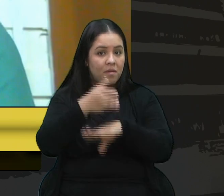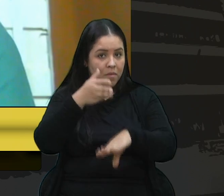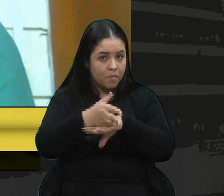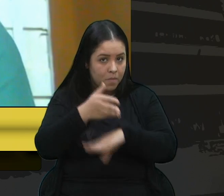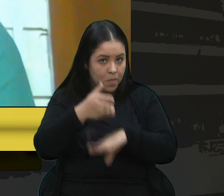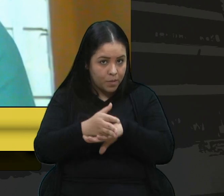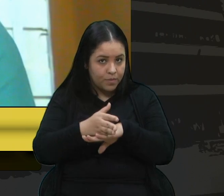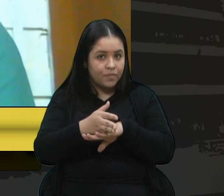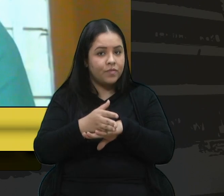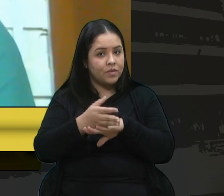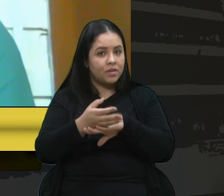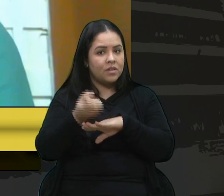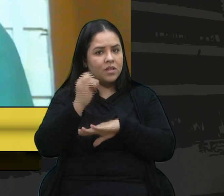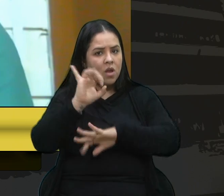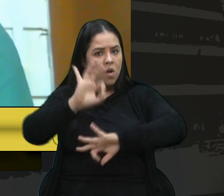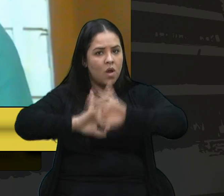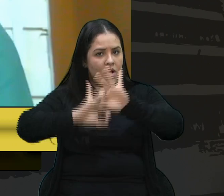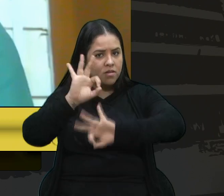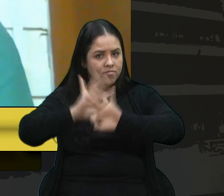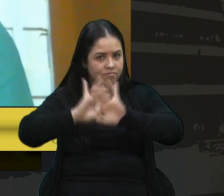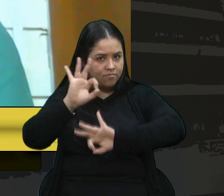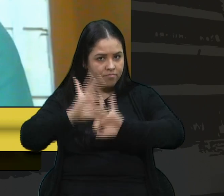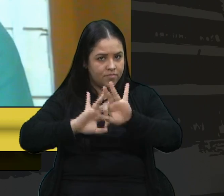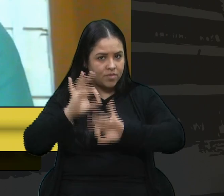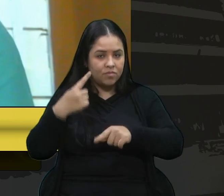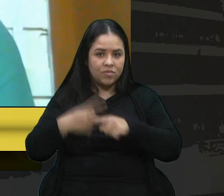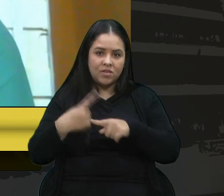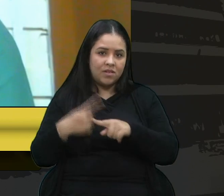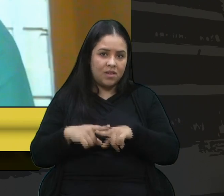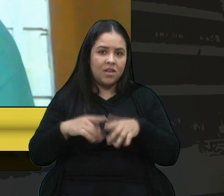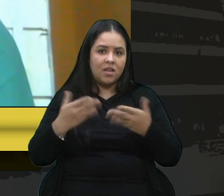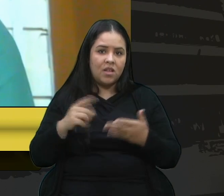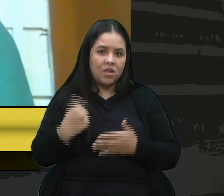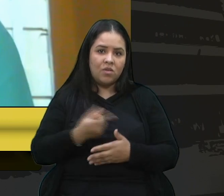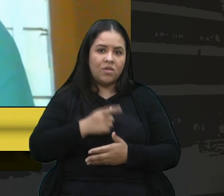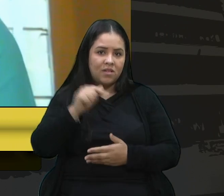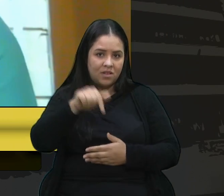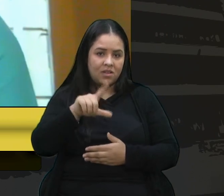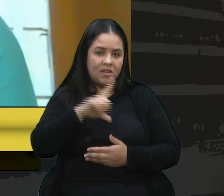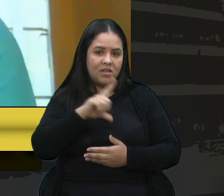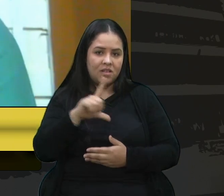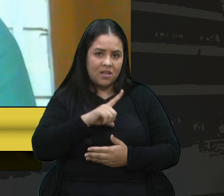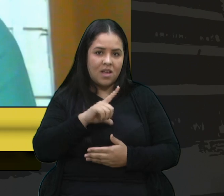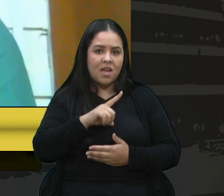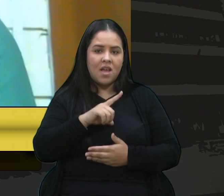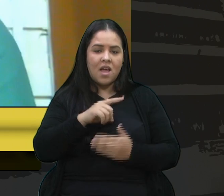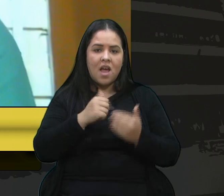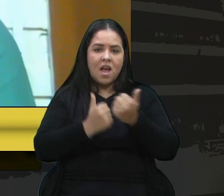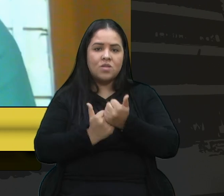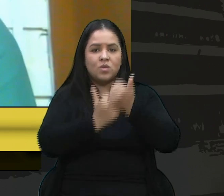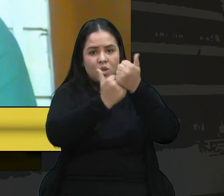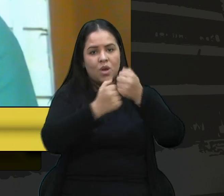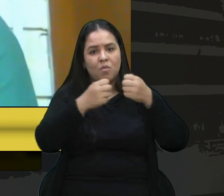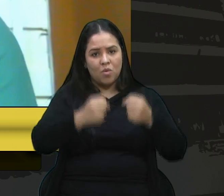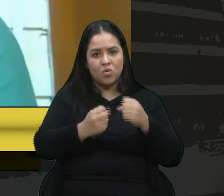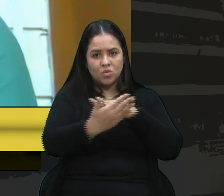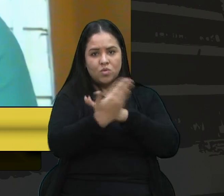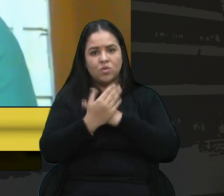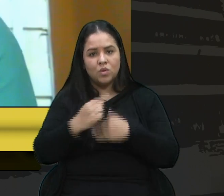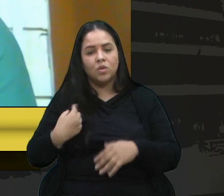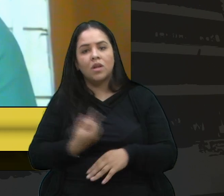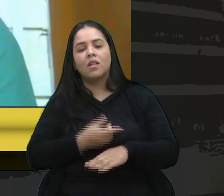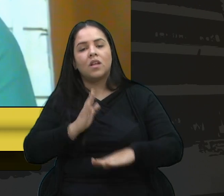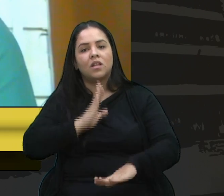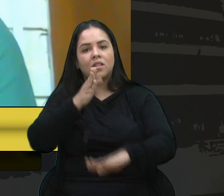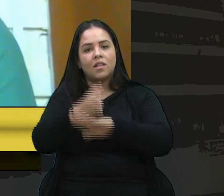que se organizem, porque afinal, pelo menos nós aqui temos as assessorias que possam nos ajudar a entrar nessa